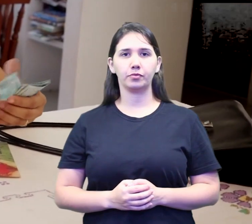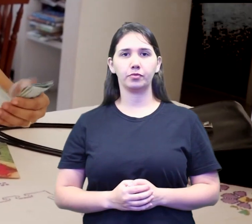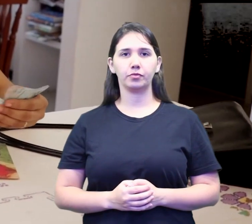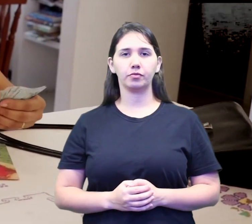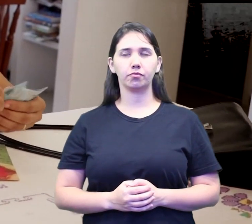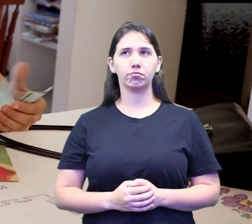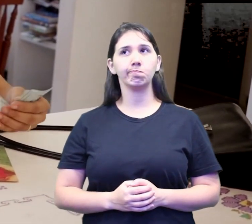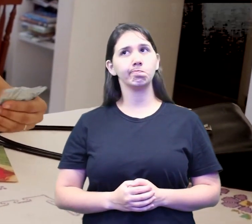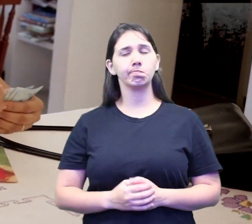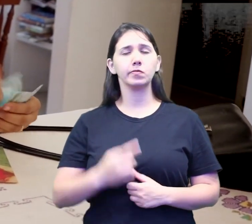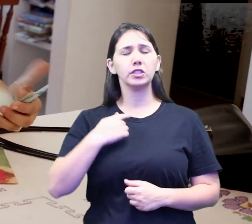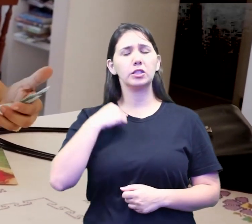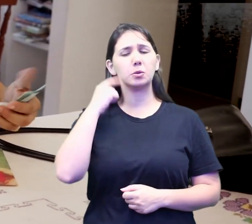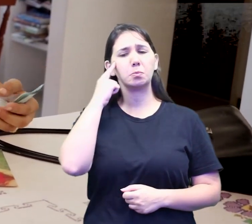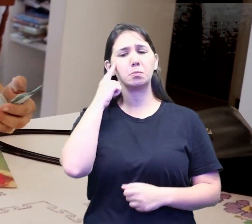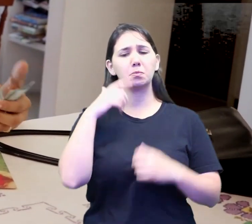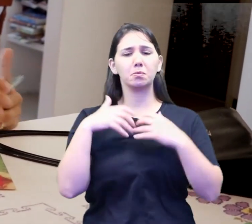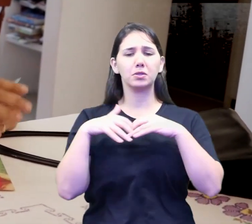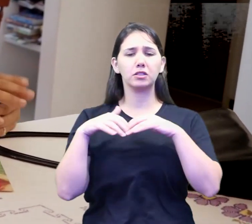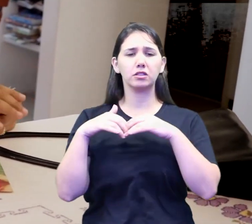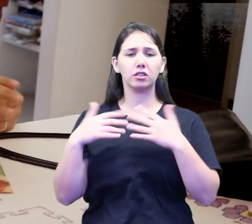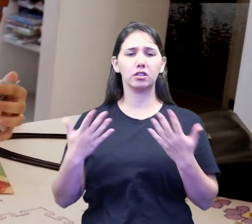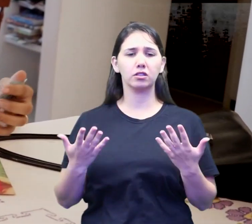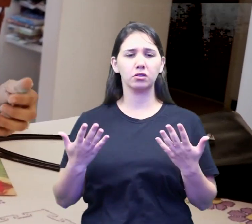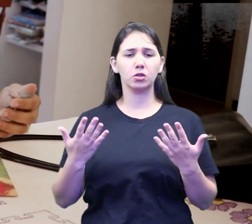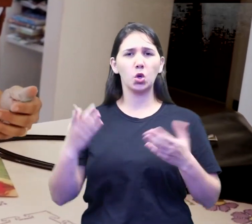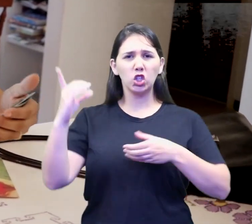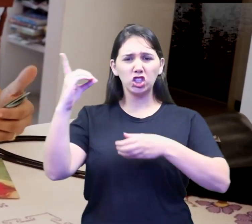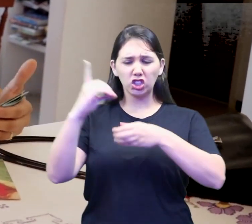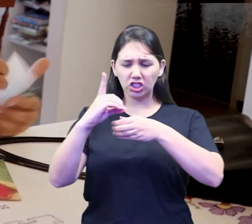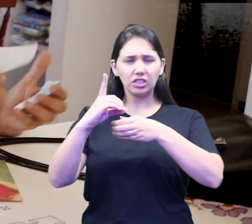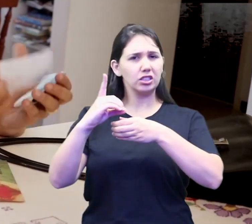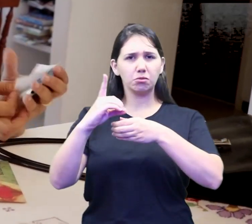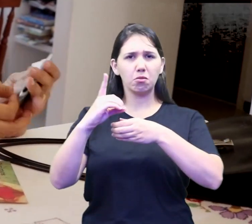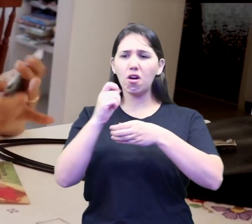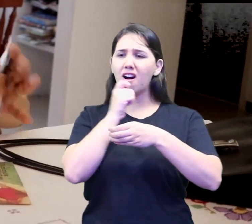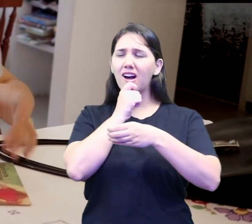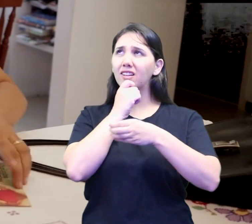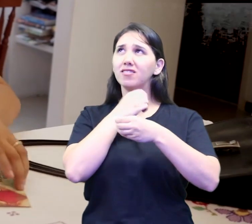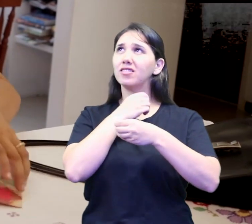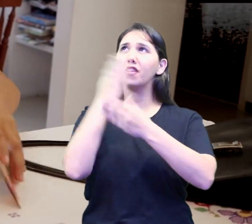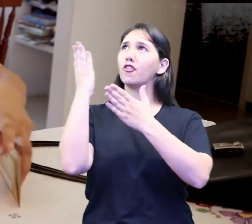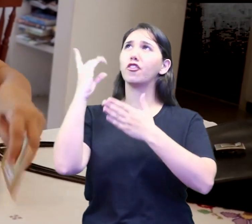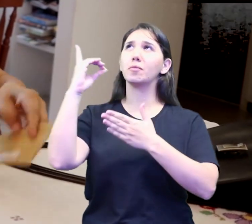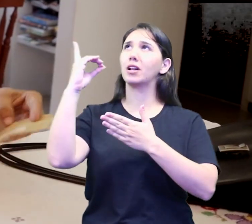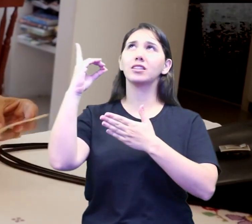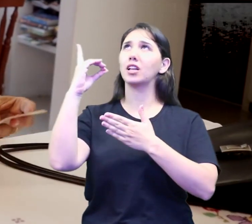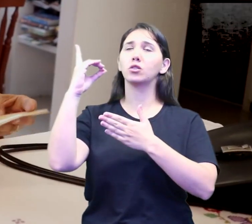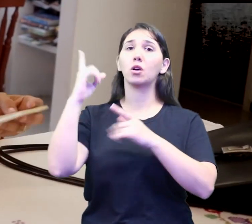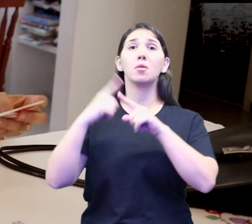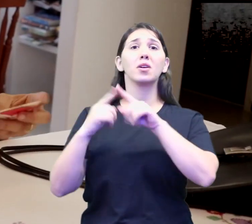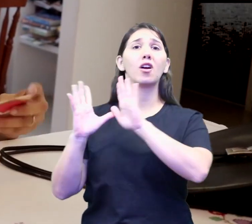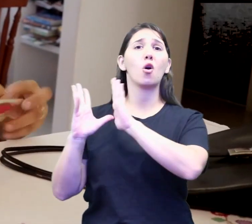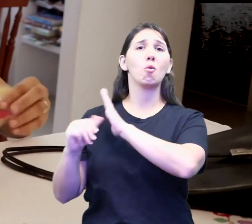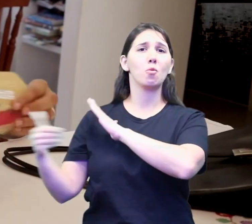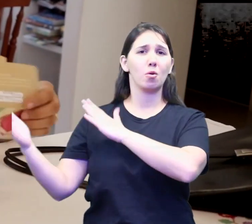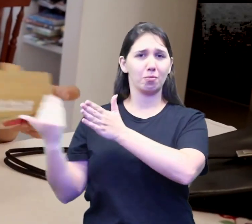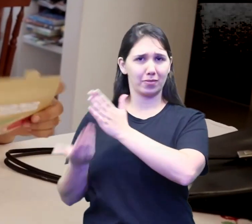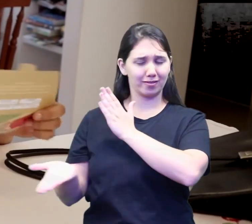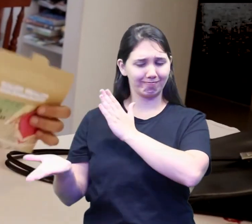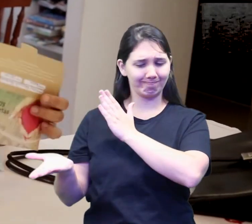No meu entendimento, o dízimo não havia sido devolvido a Deus. Então, com o coração